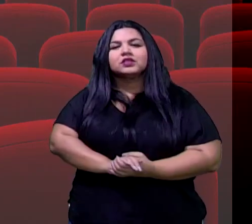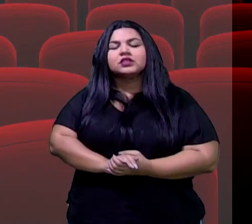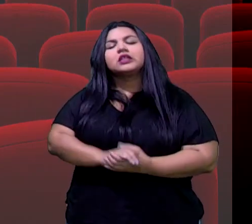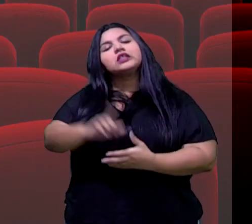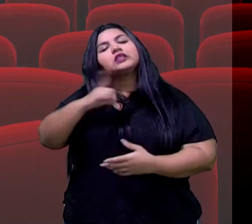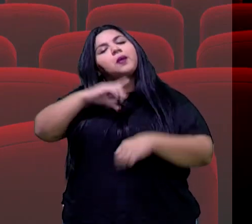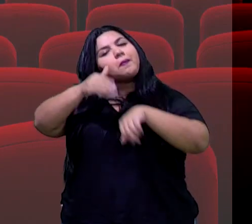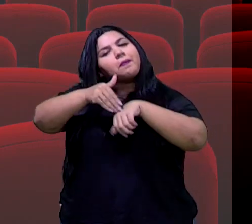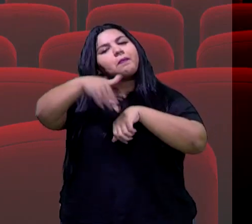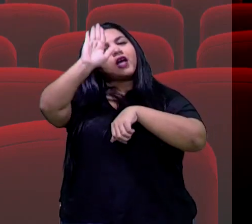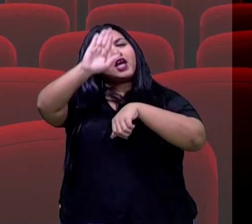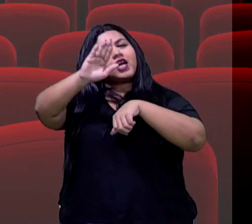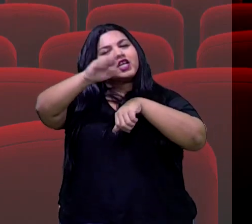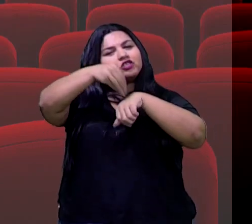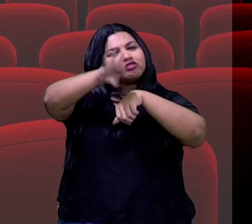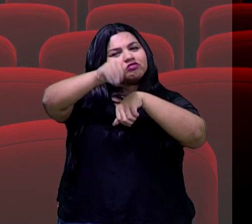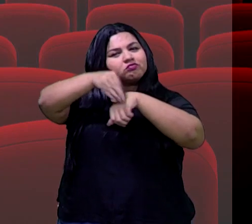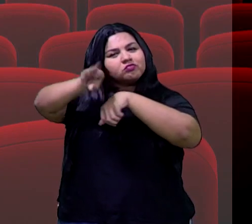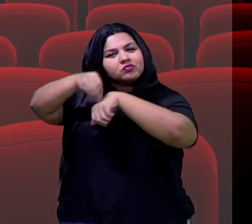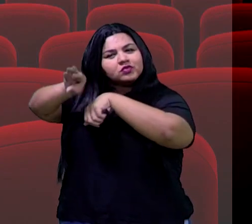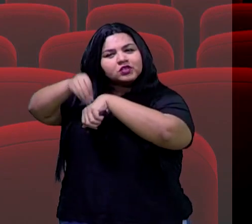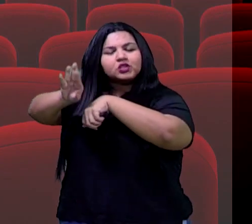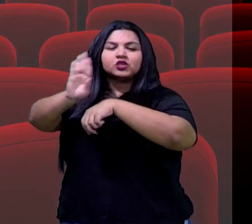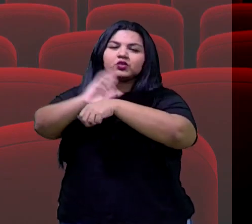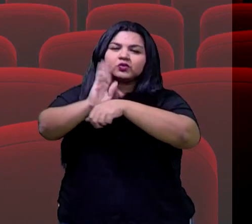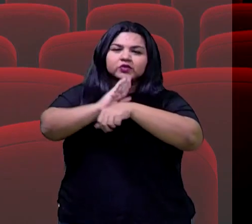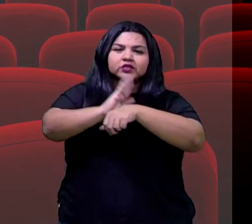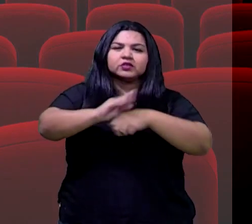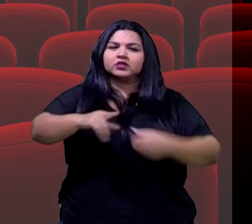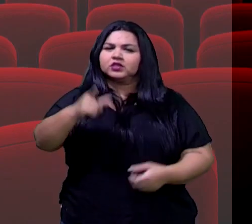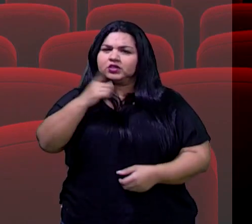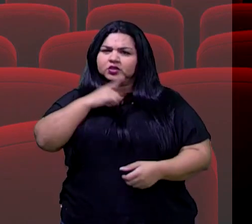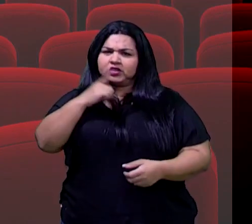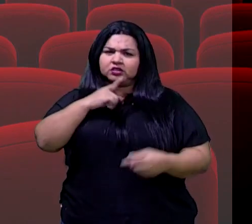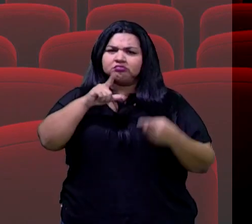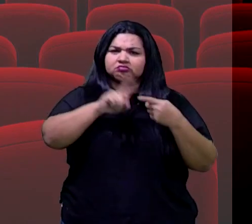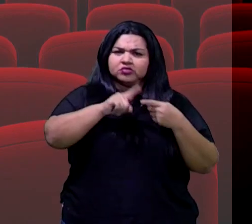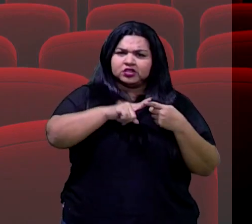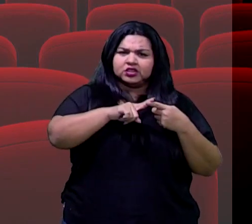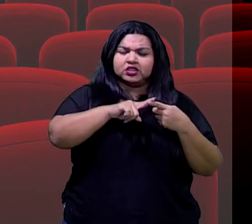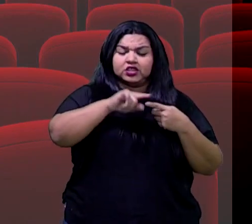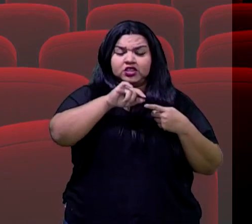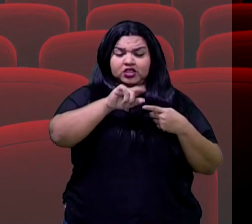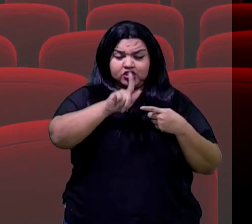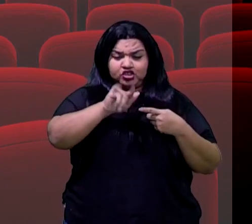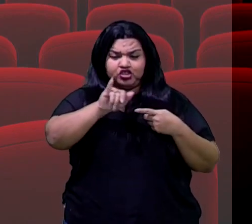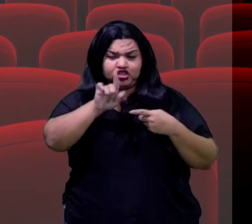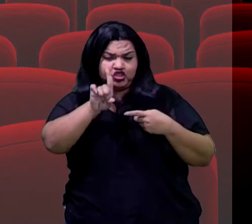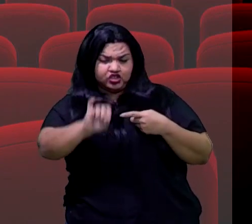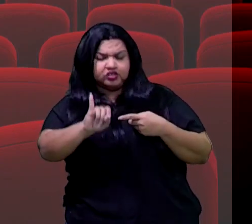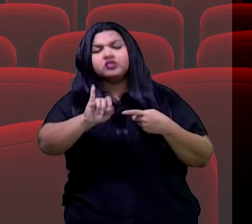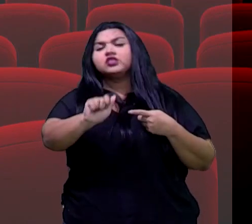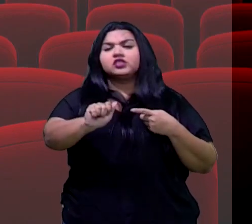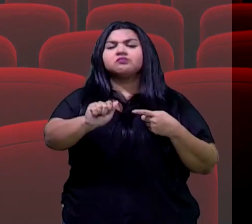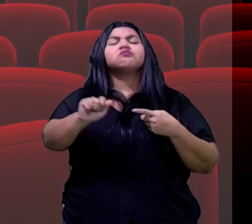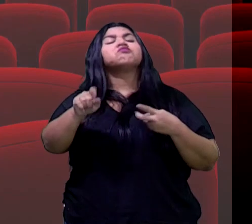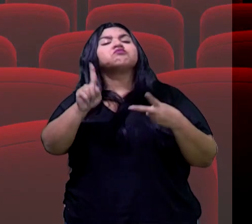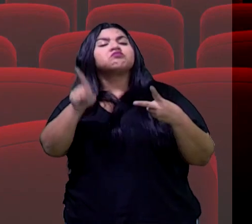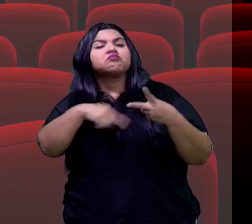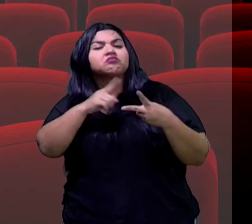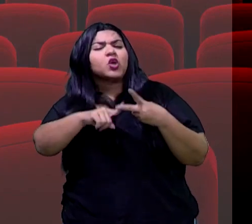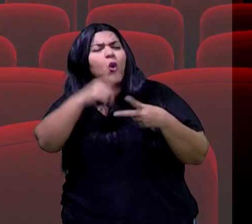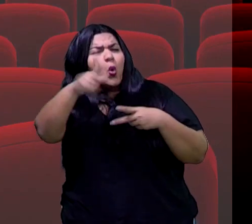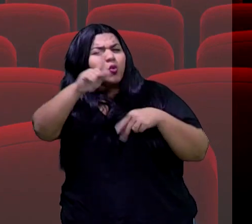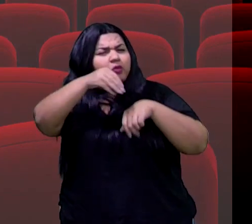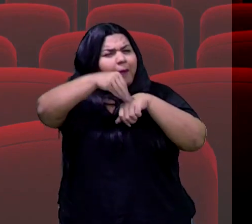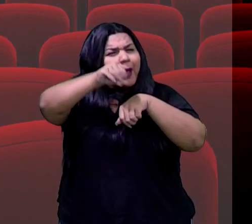ainda mais indicações de filmes, não A gente teve recadinhos da professora Gide, a gente teve também outros recadinhos